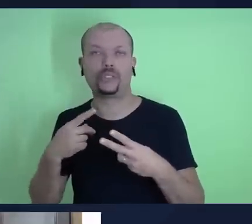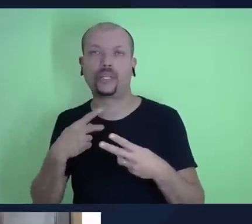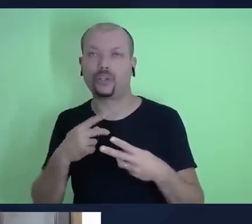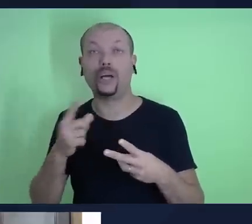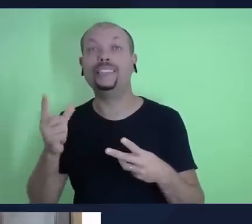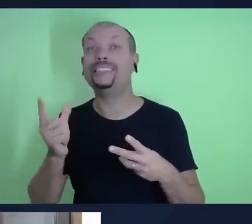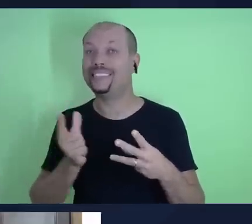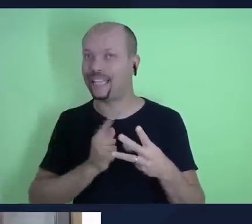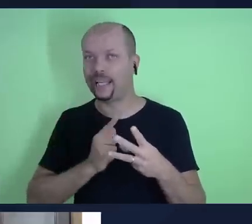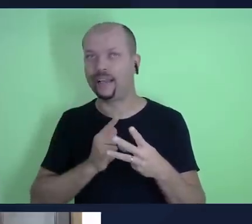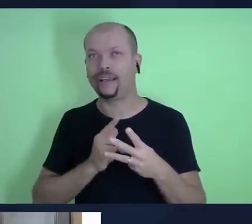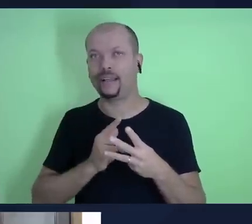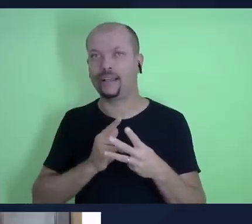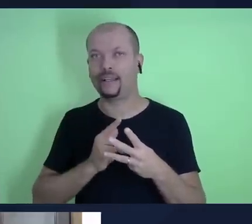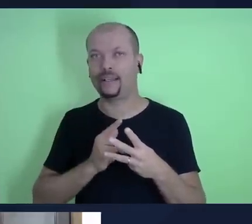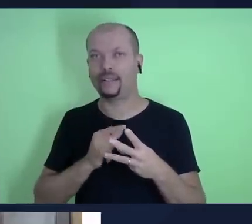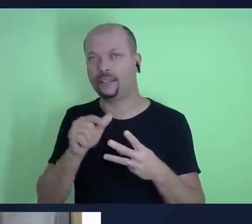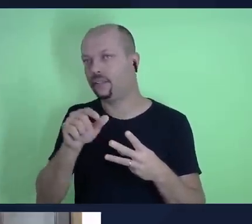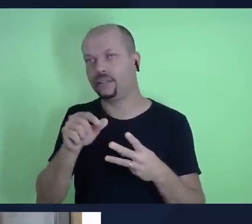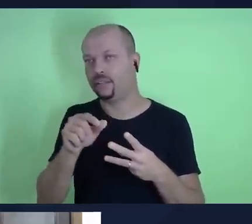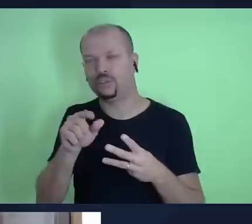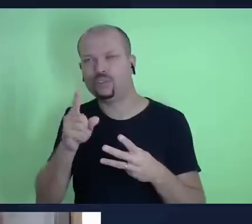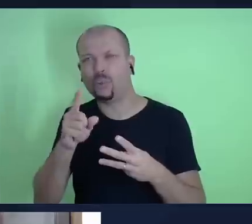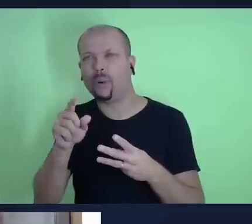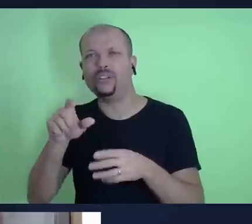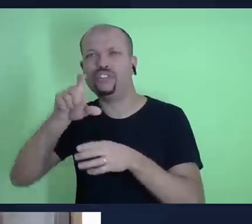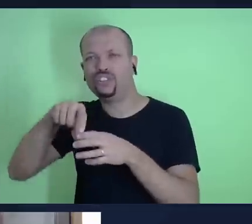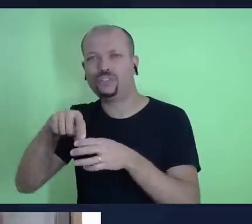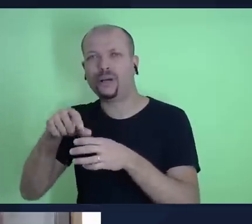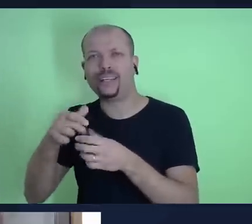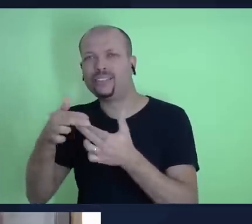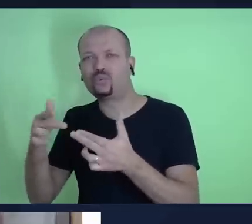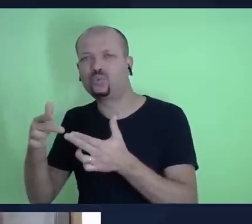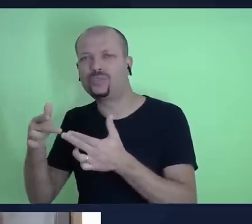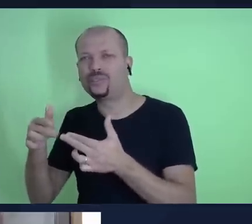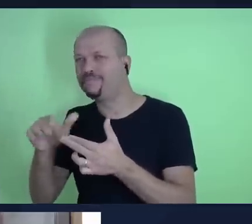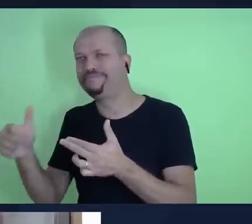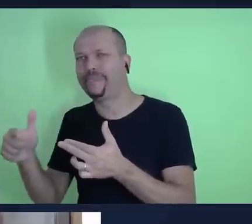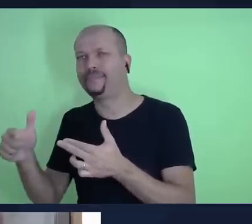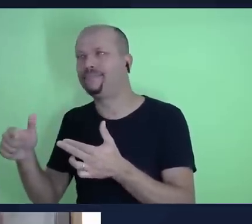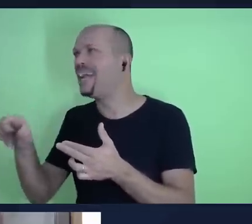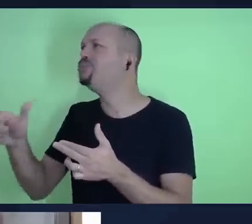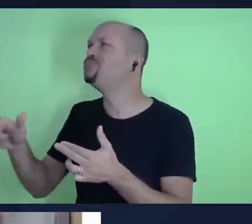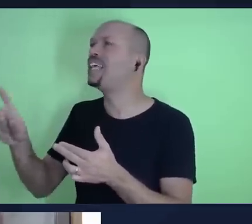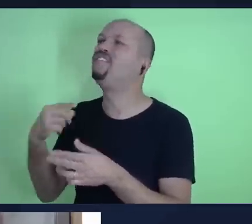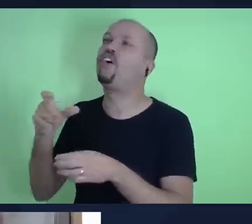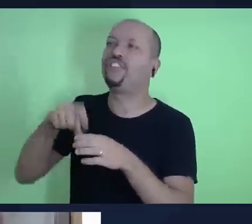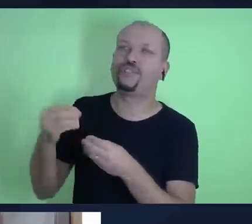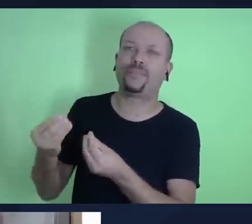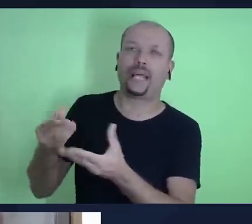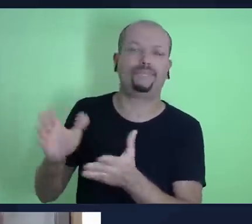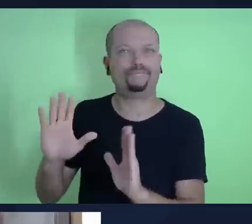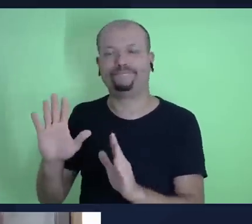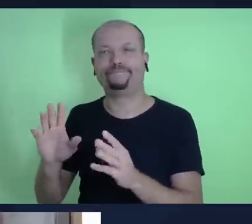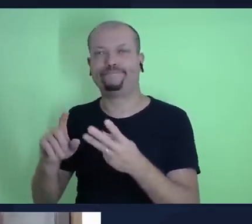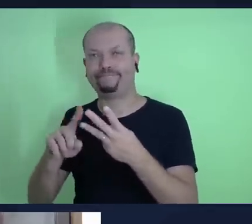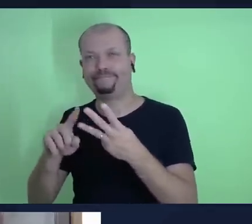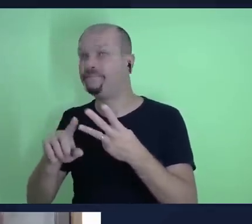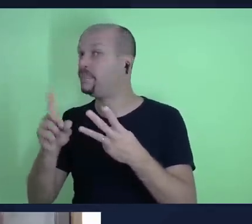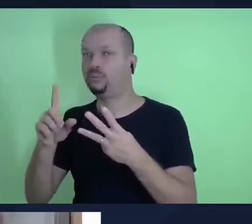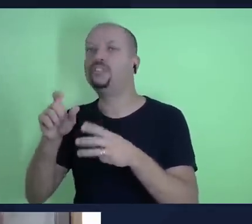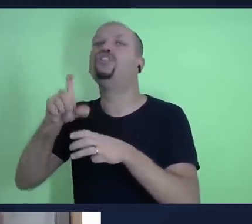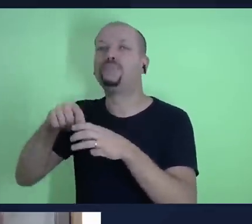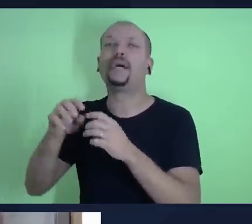a gente não vai dizimar daquilo que não tem dizima daquilo que tem e quarto princípio talvez o mais interessante o mais